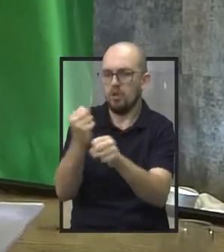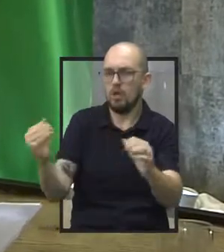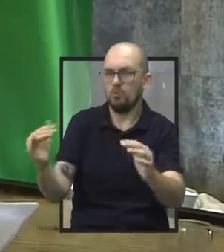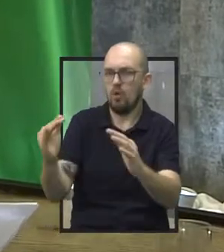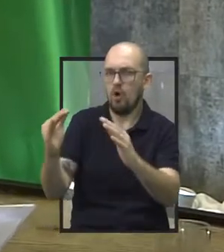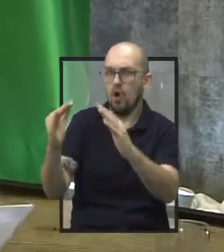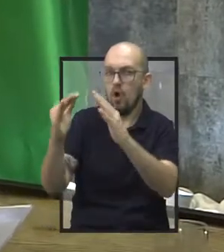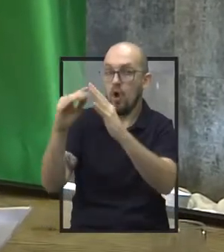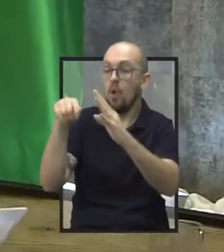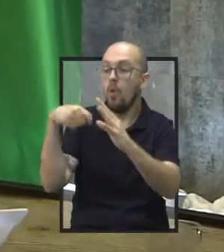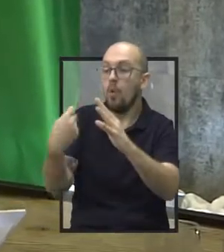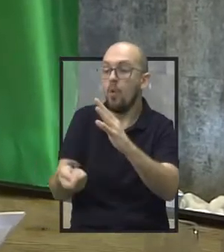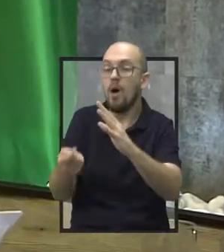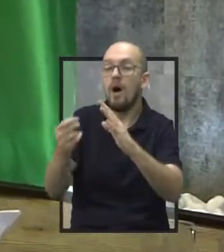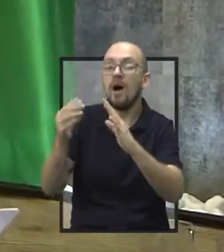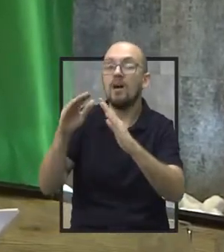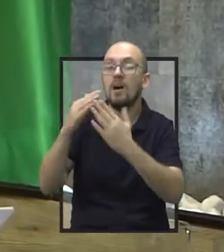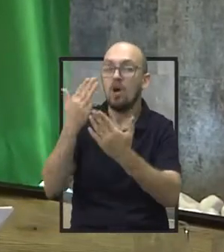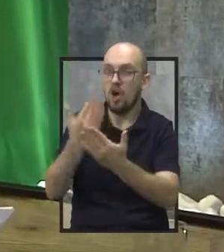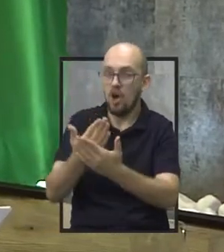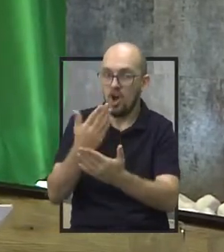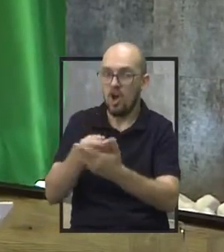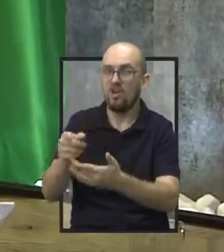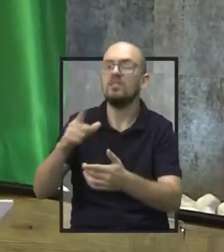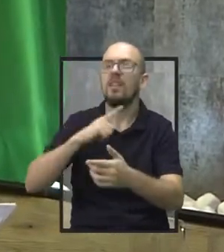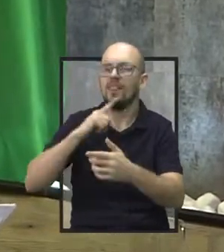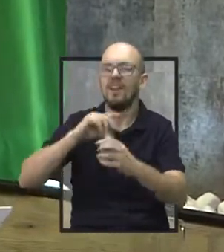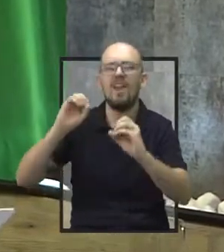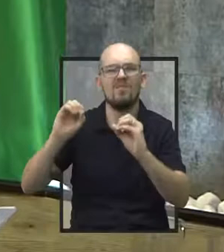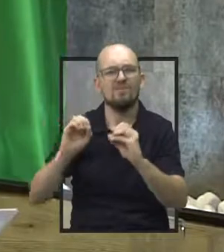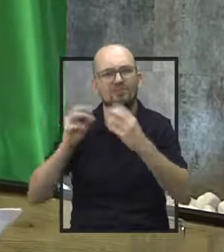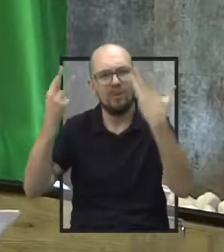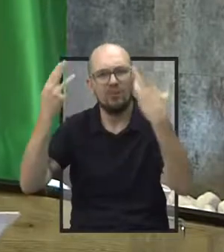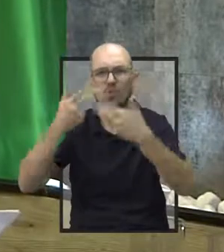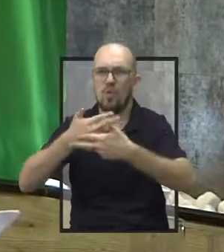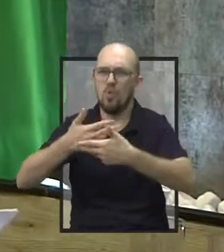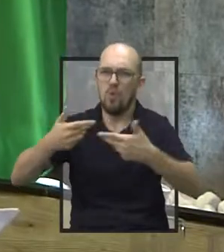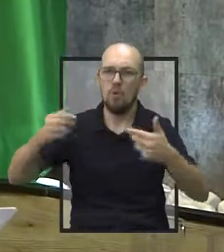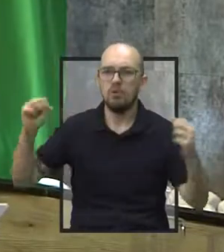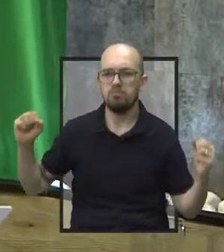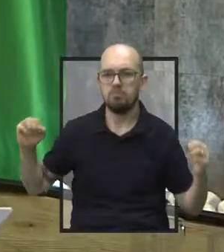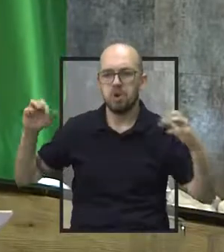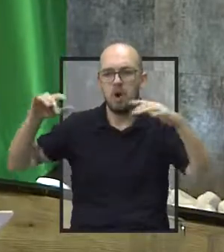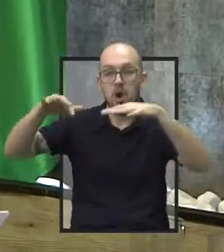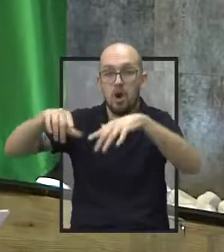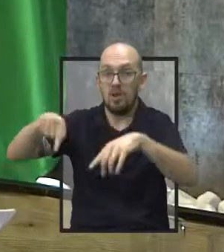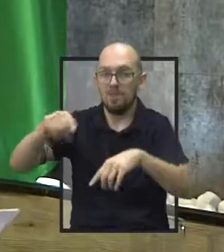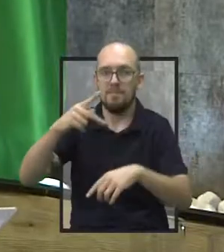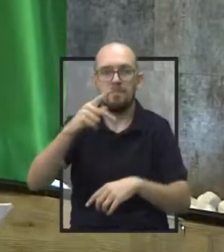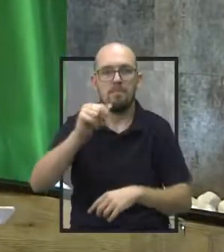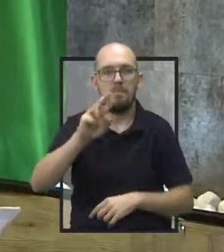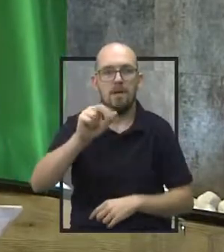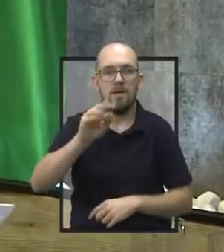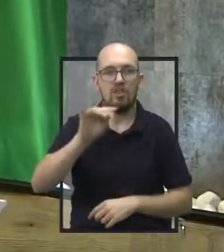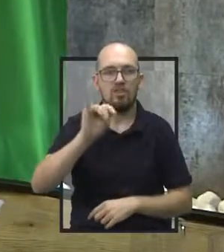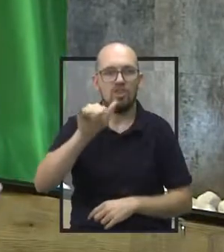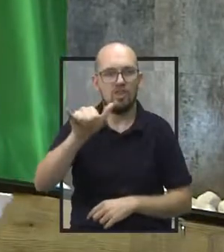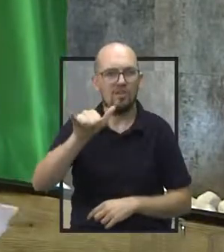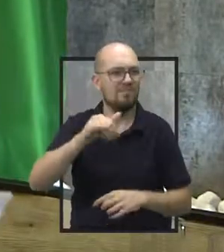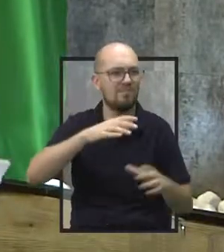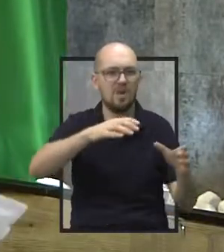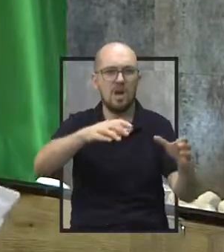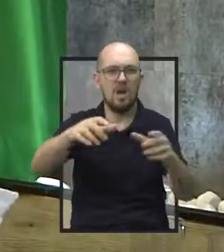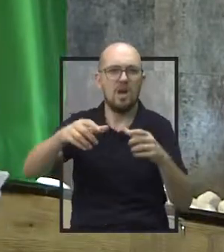assim mesmo já estão sendo feitos vários eventos sociais para o pessoal do bairro. E não só dali do Paraty, como de toda aquela região.